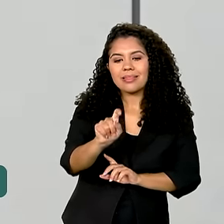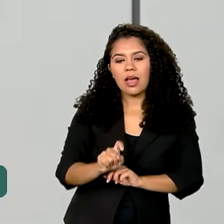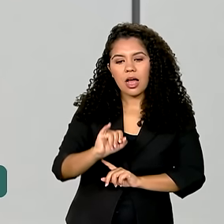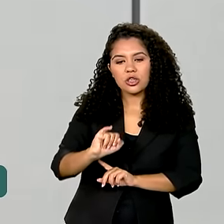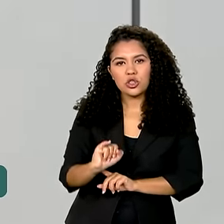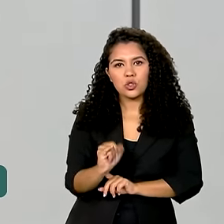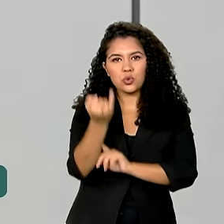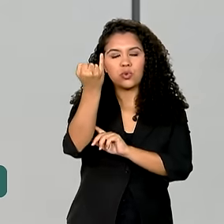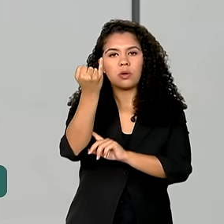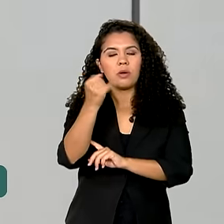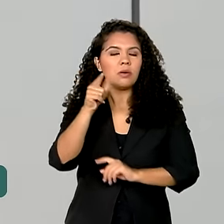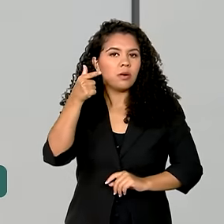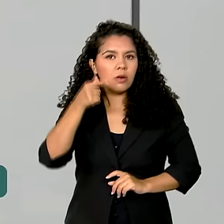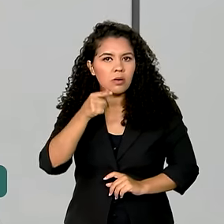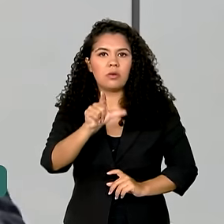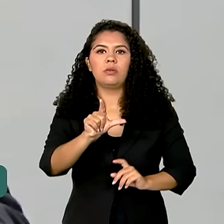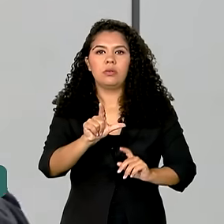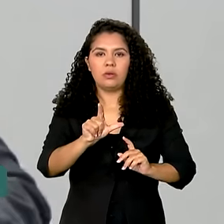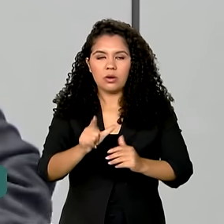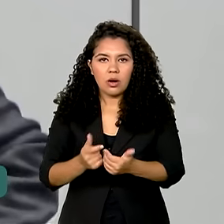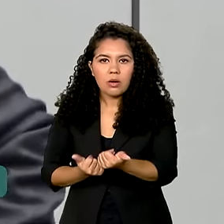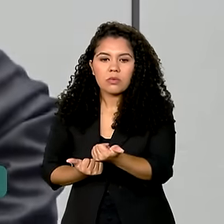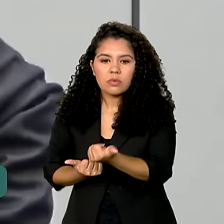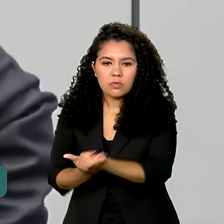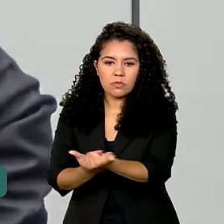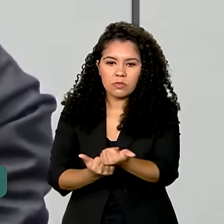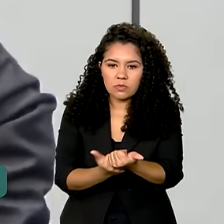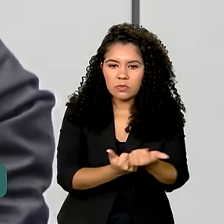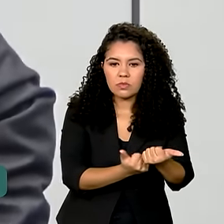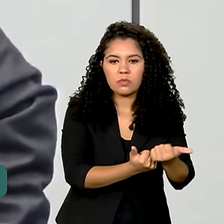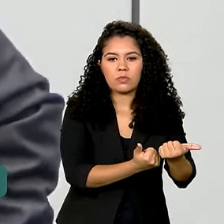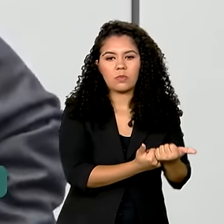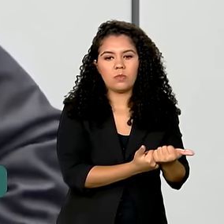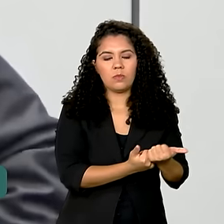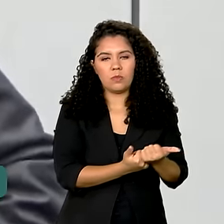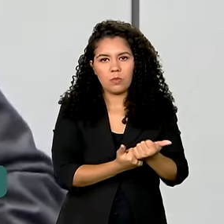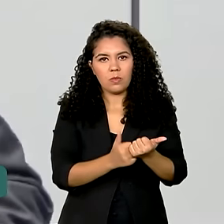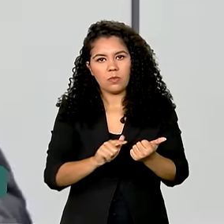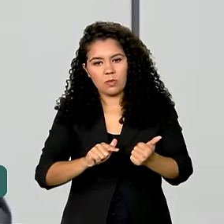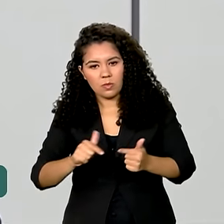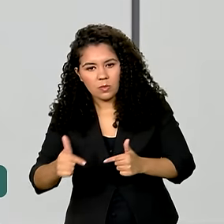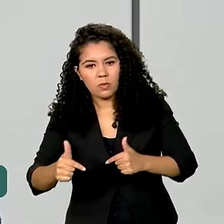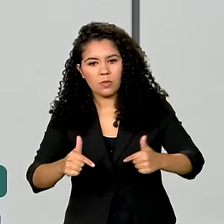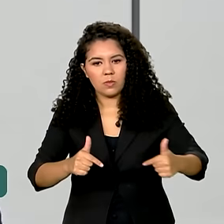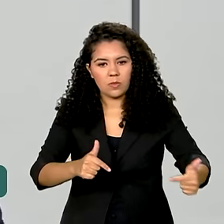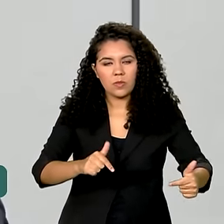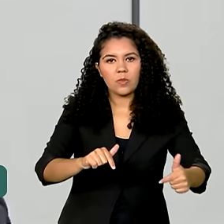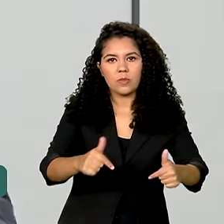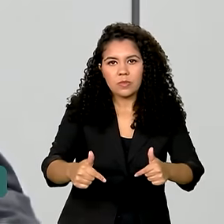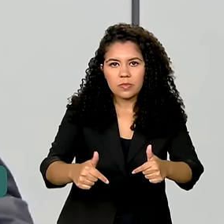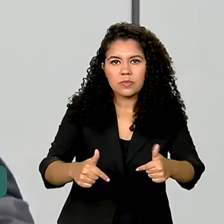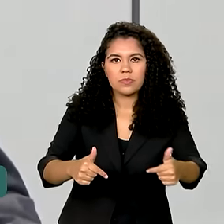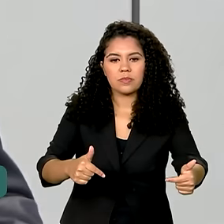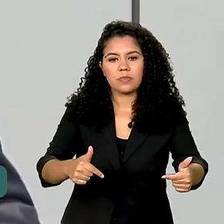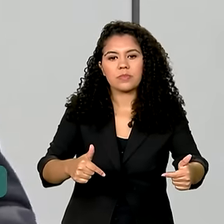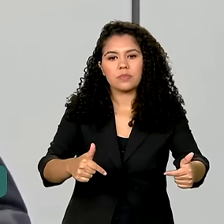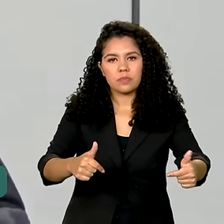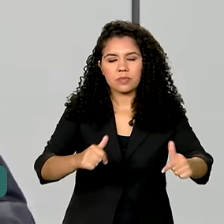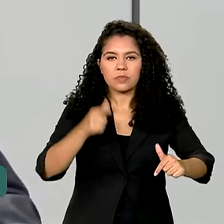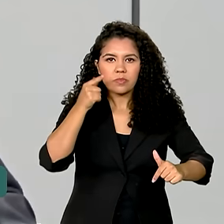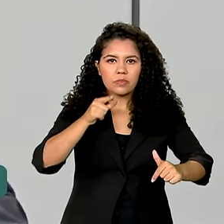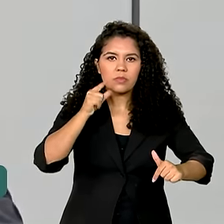poder continuar ajudando o processo de